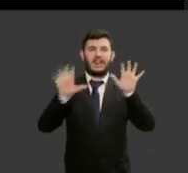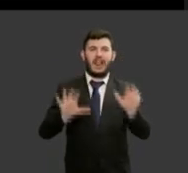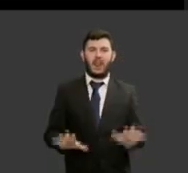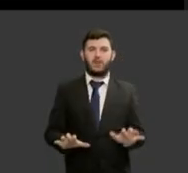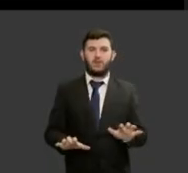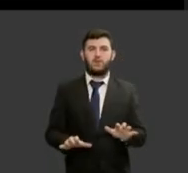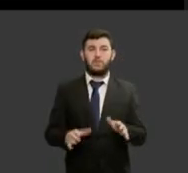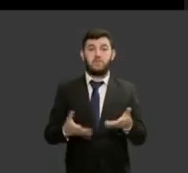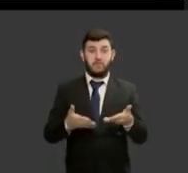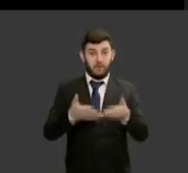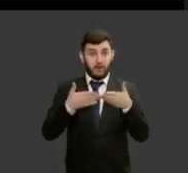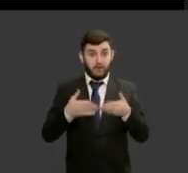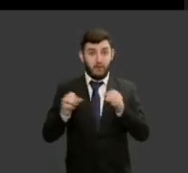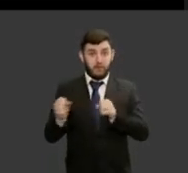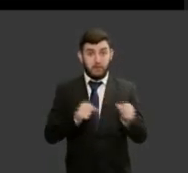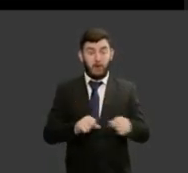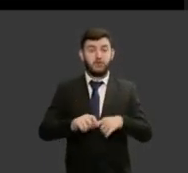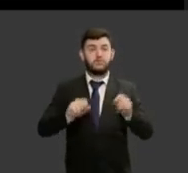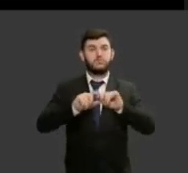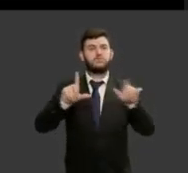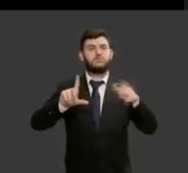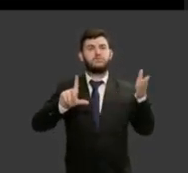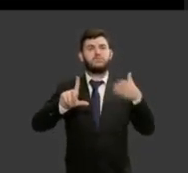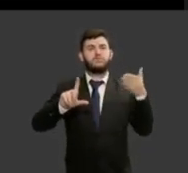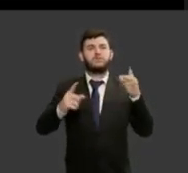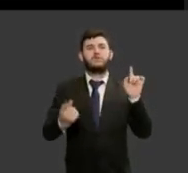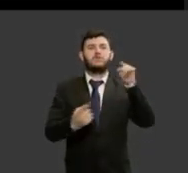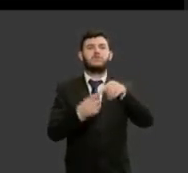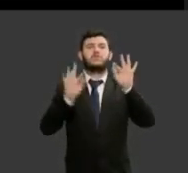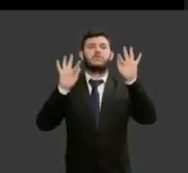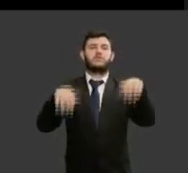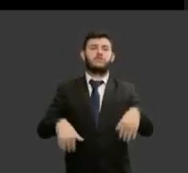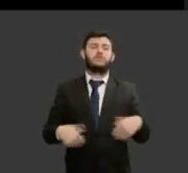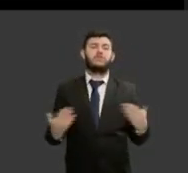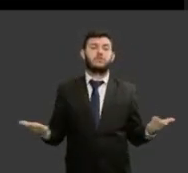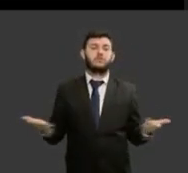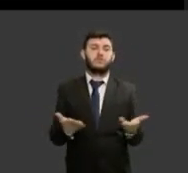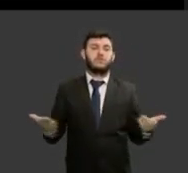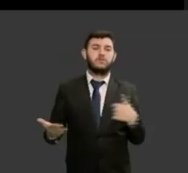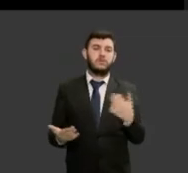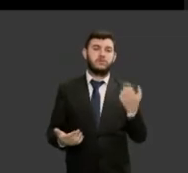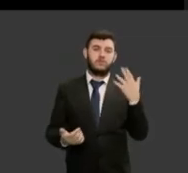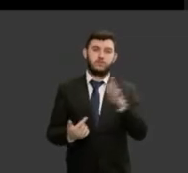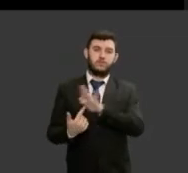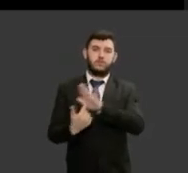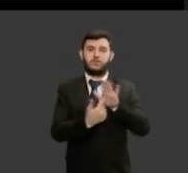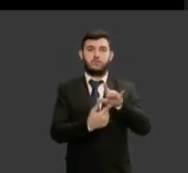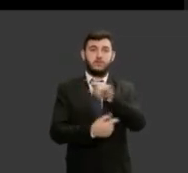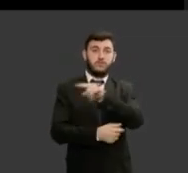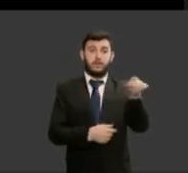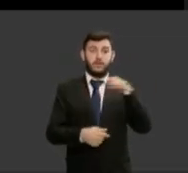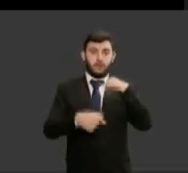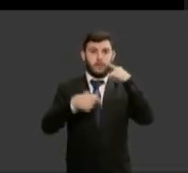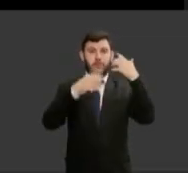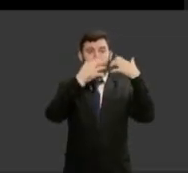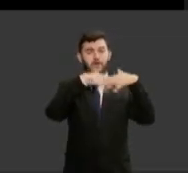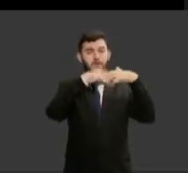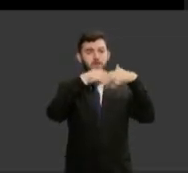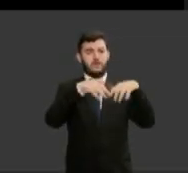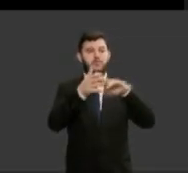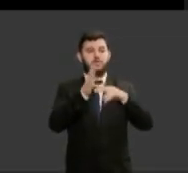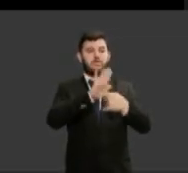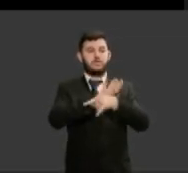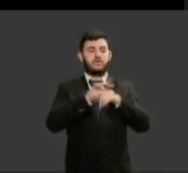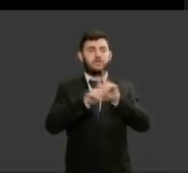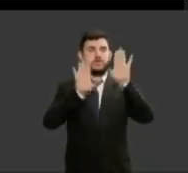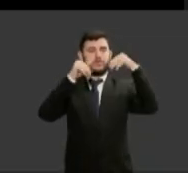e para finalizar eu trago aqui para nossa reflexão uma em homenagem às